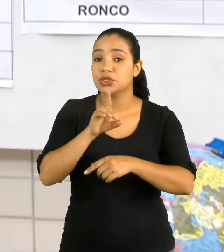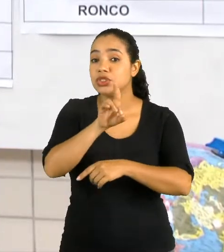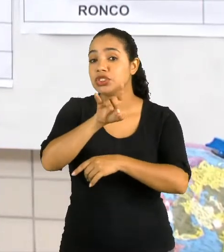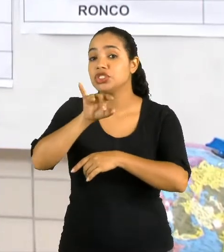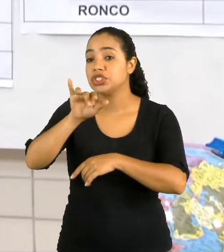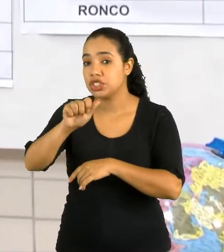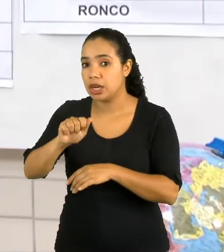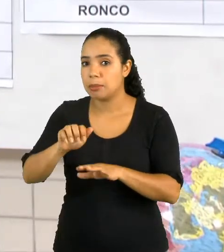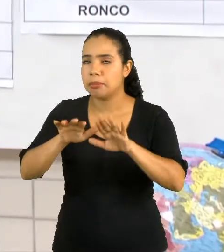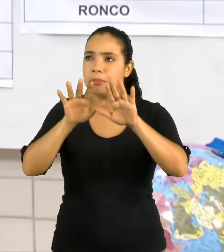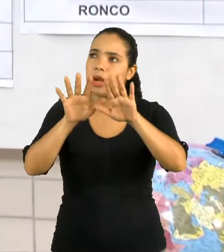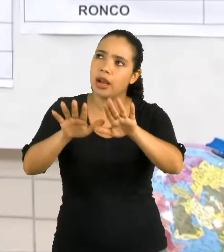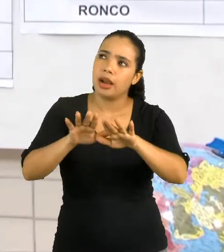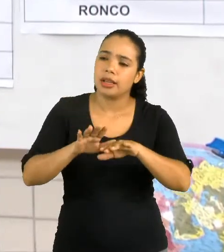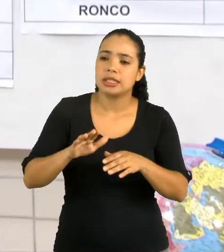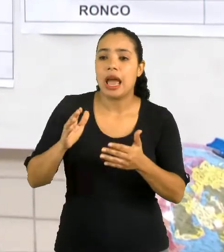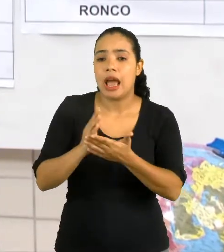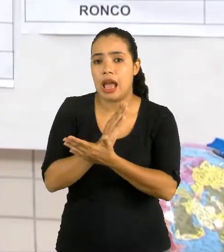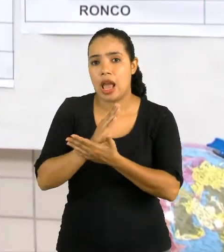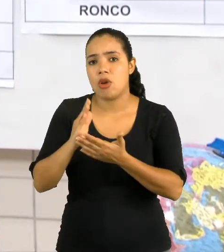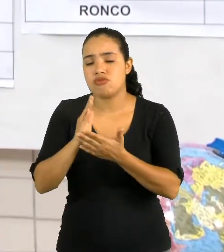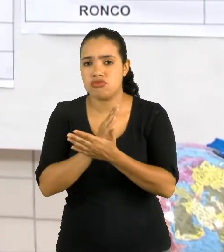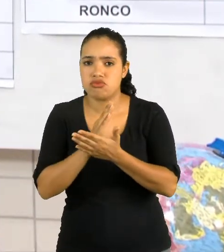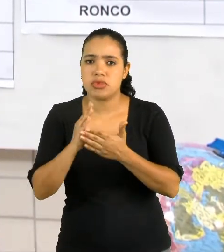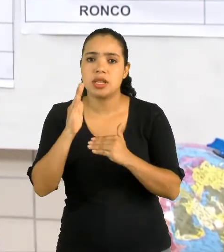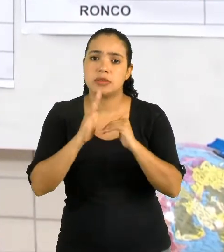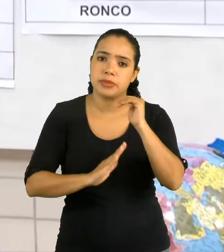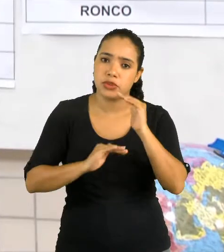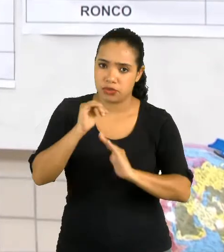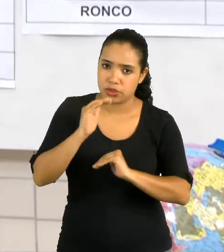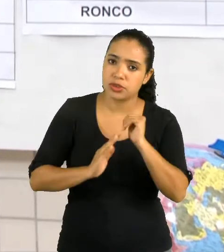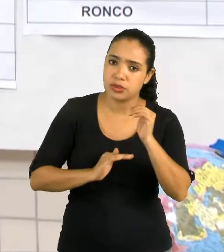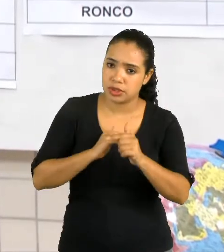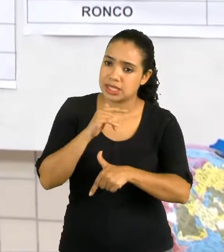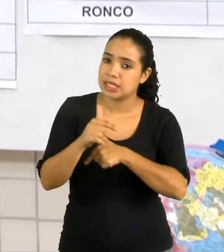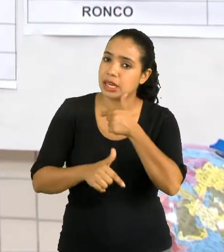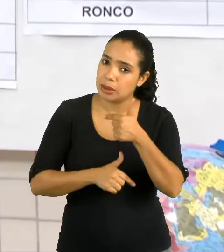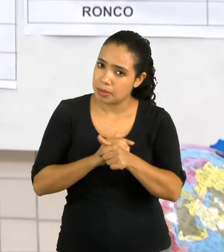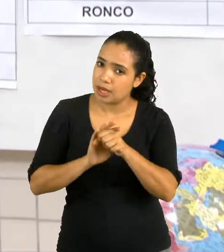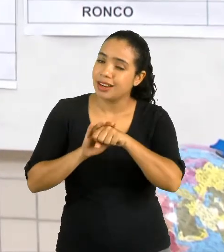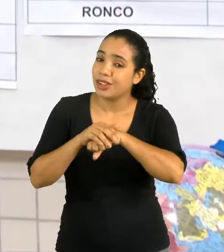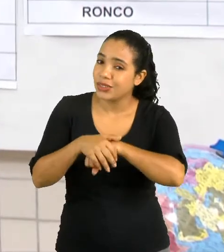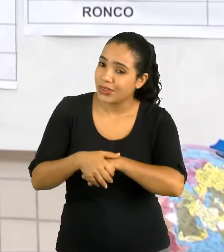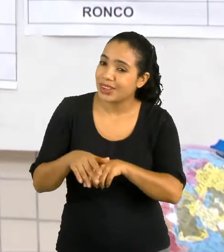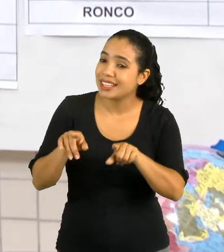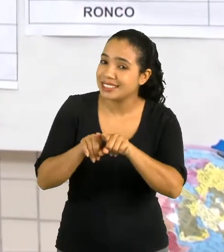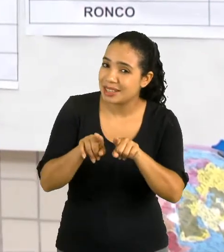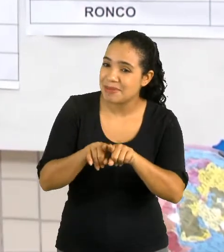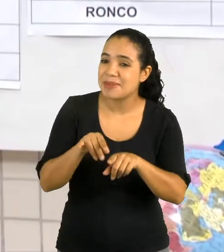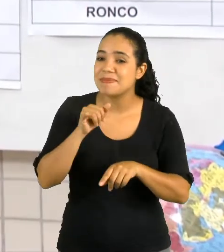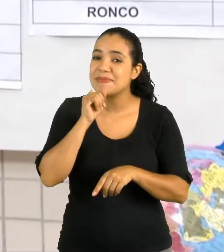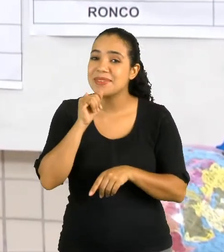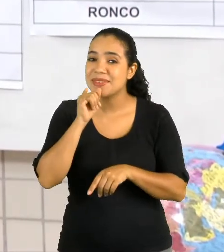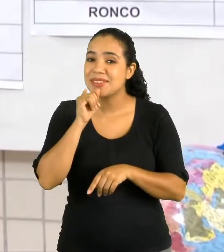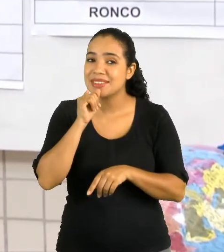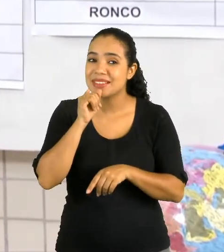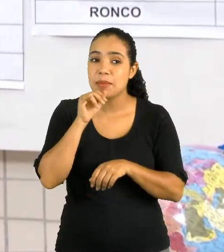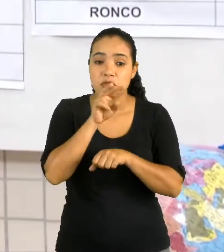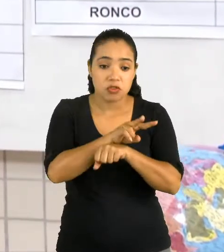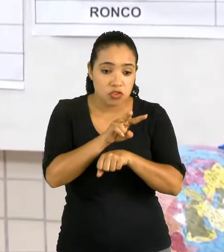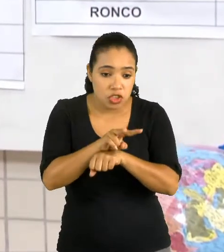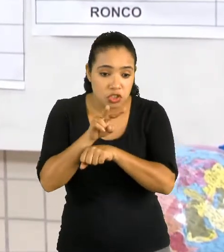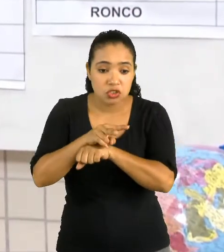Mas, tem algumas profissões que trabalham à noite também, como por exemplo, guardas,